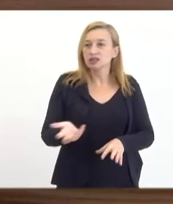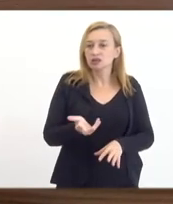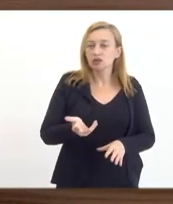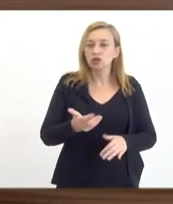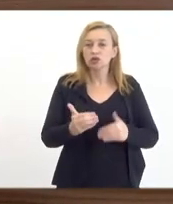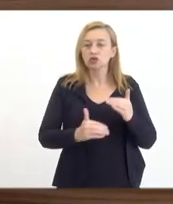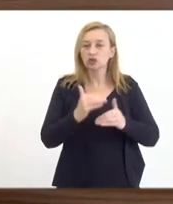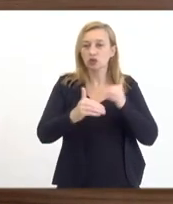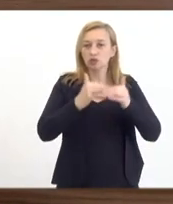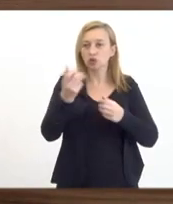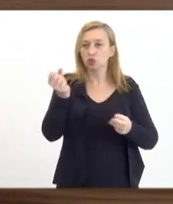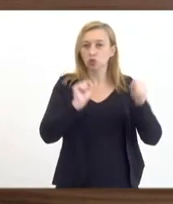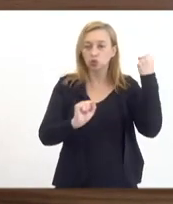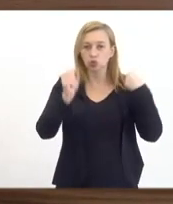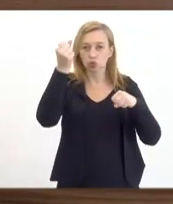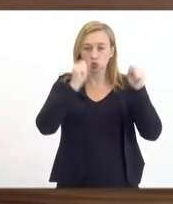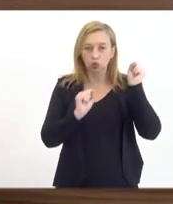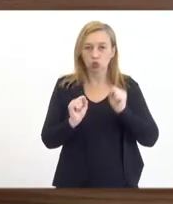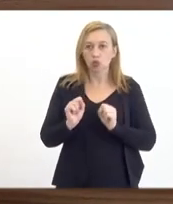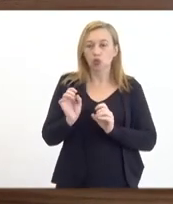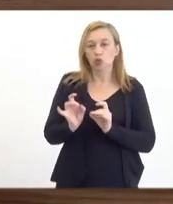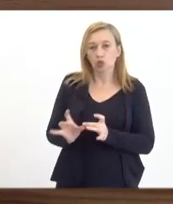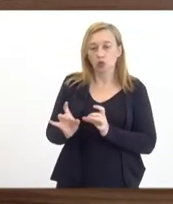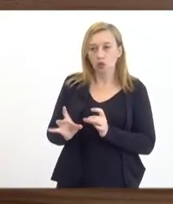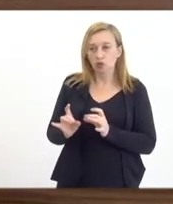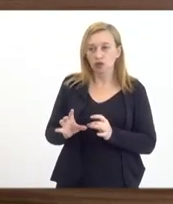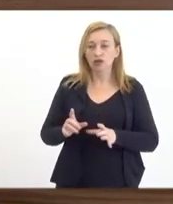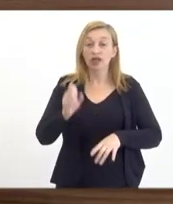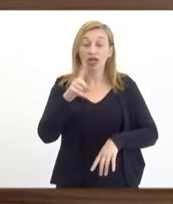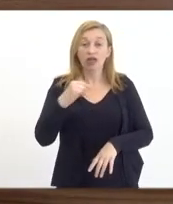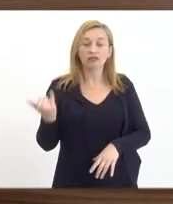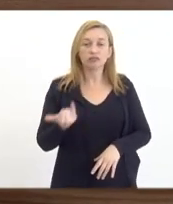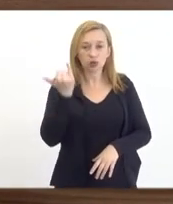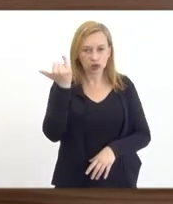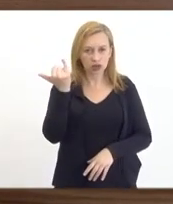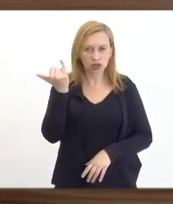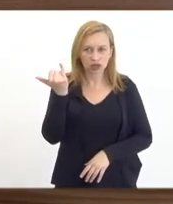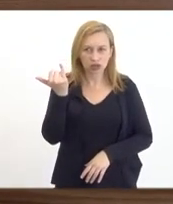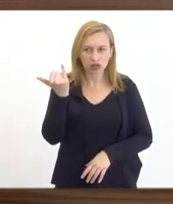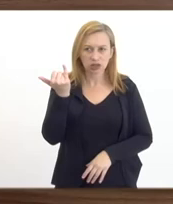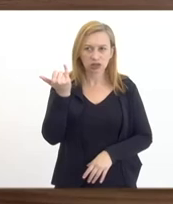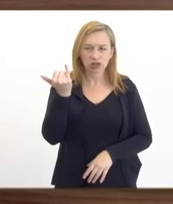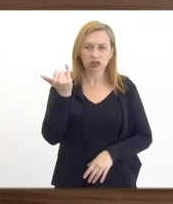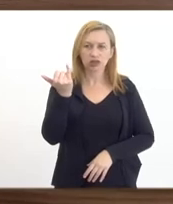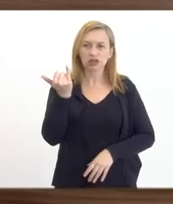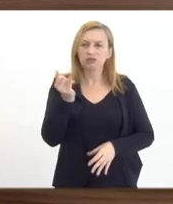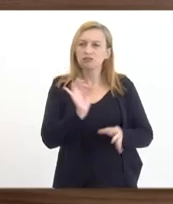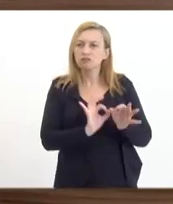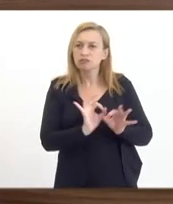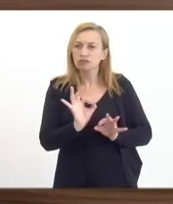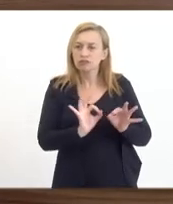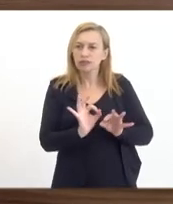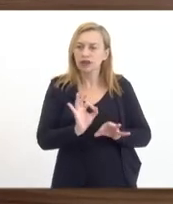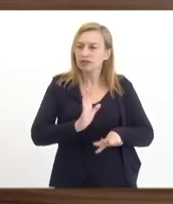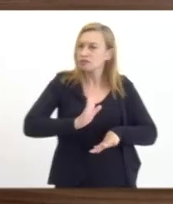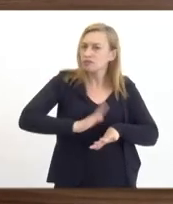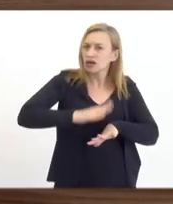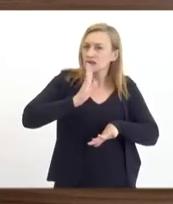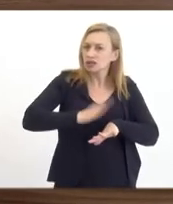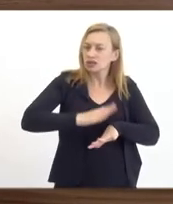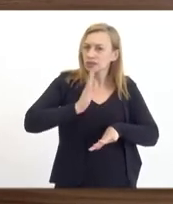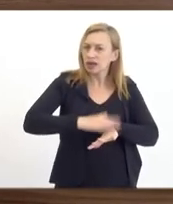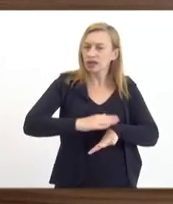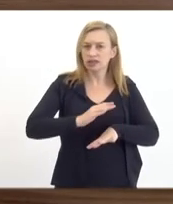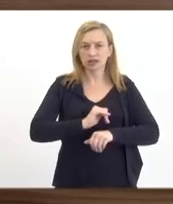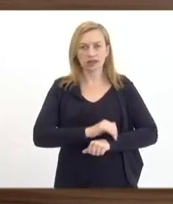industrial, comercial, é de supraimportância que seja fomentado cada vez mais e